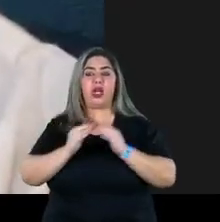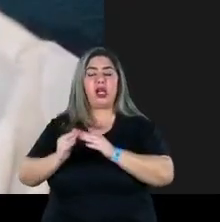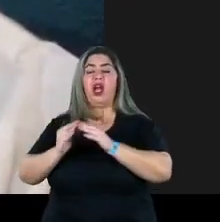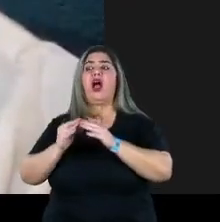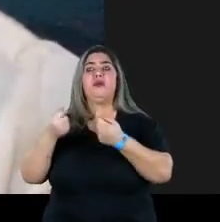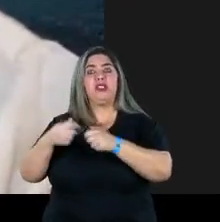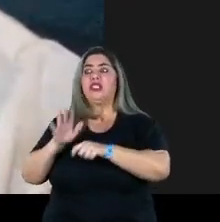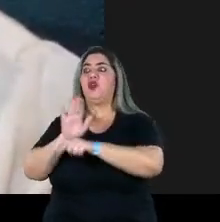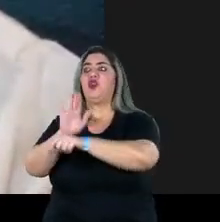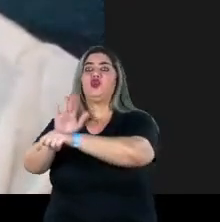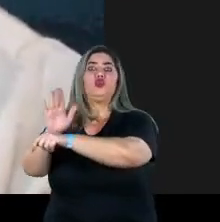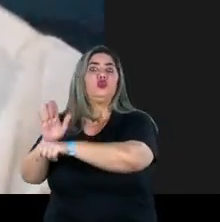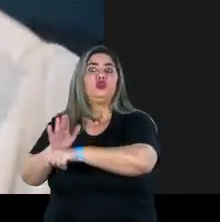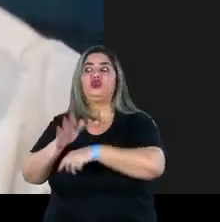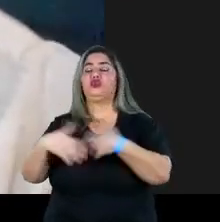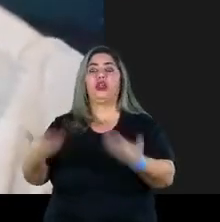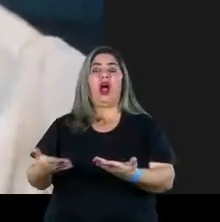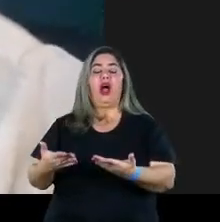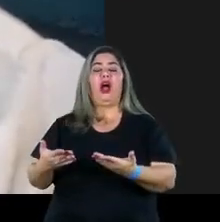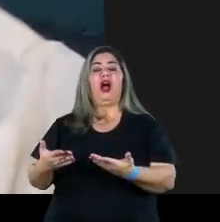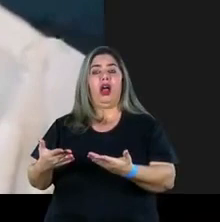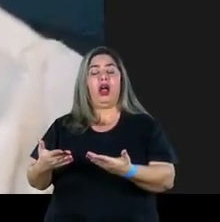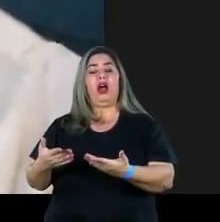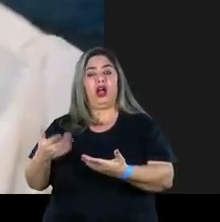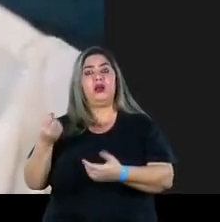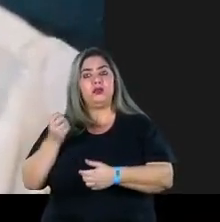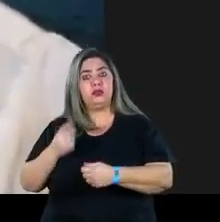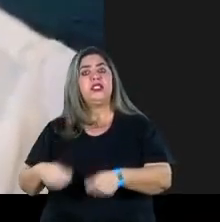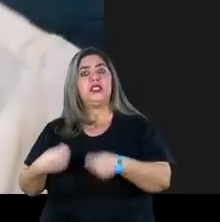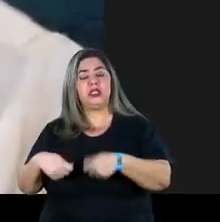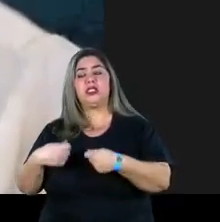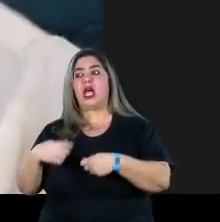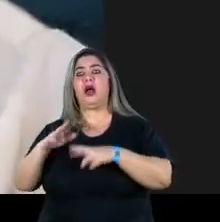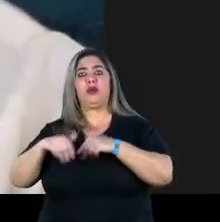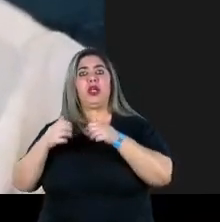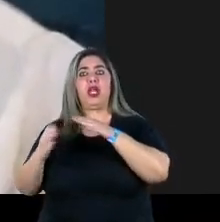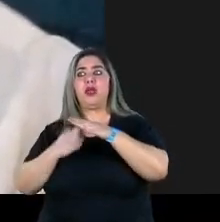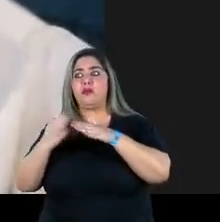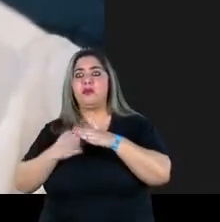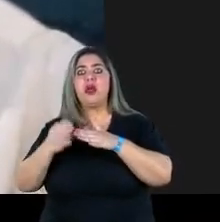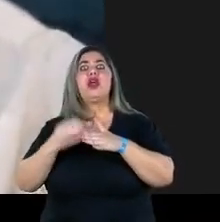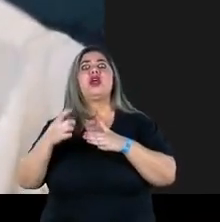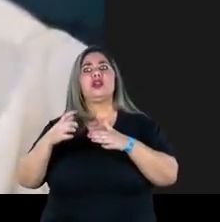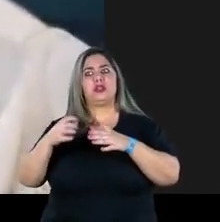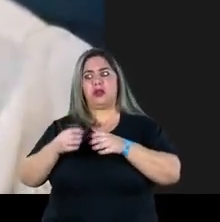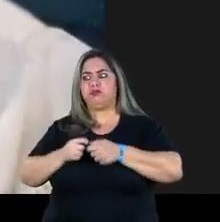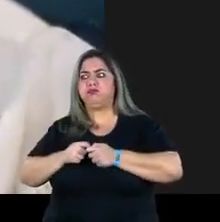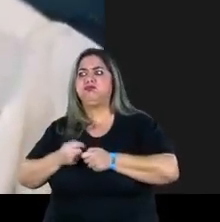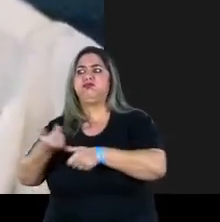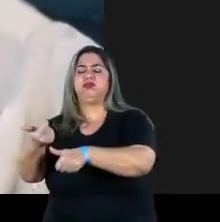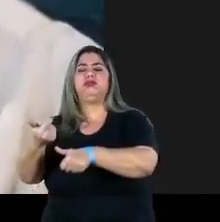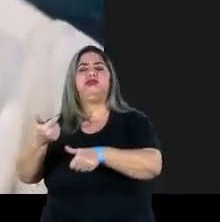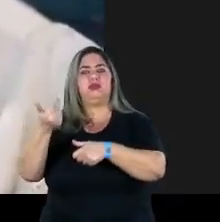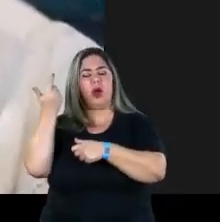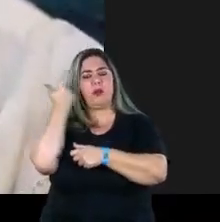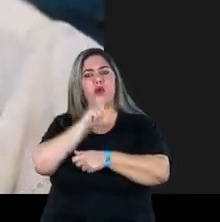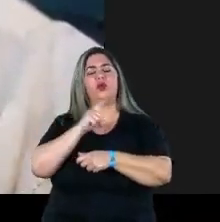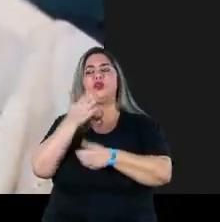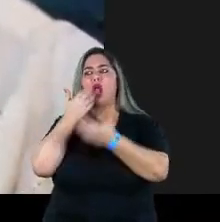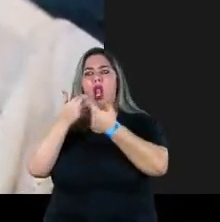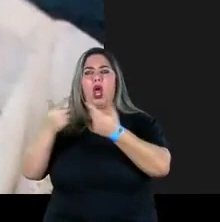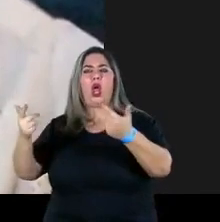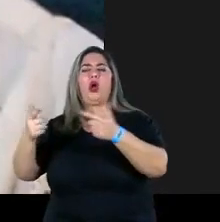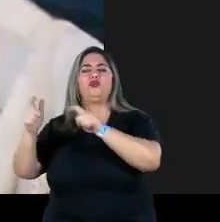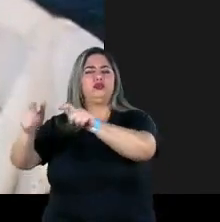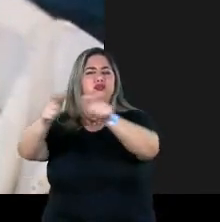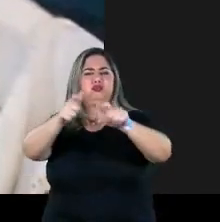levar até as pessoas a interface entre grandes empresas que inclusive se mobilizaram para fazer chegar alimento nos mais